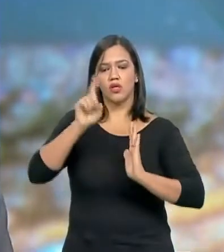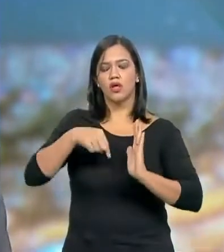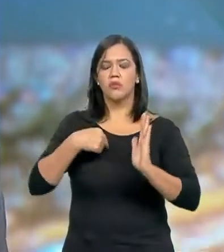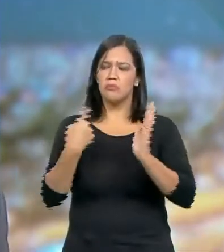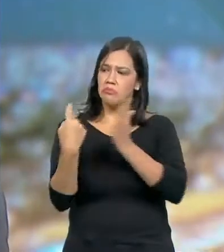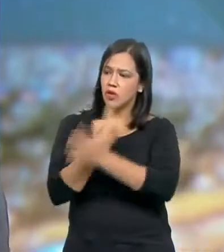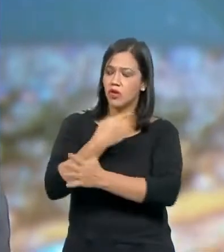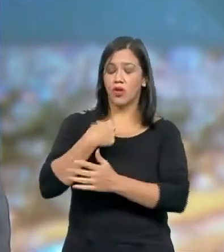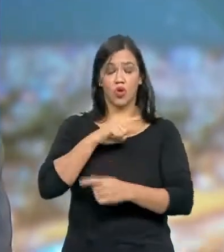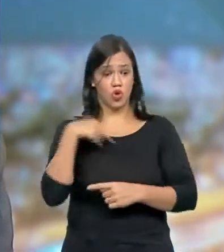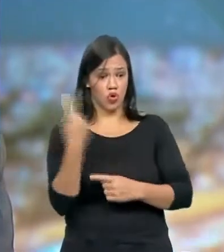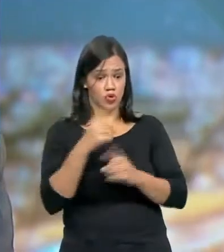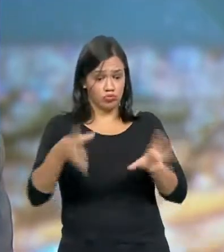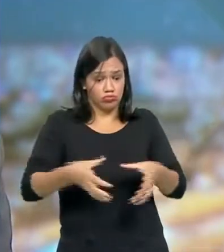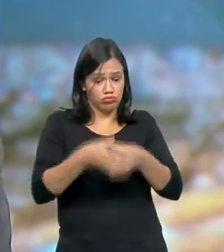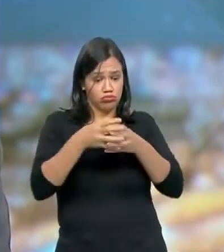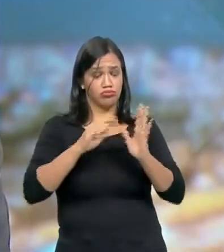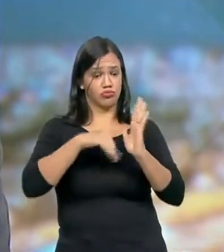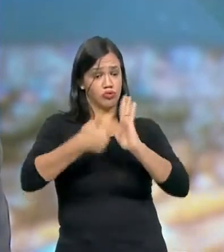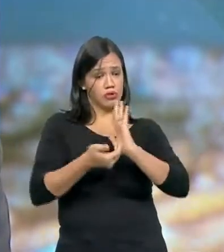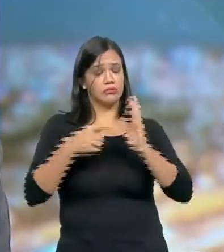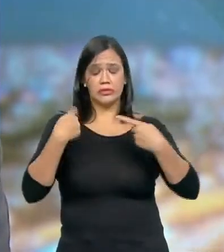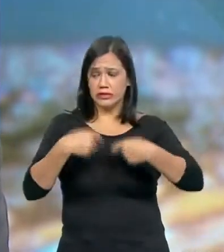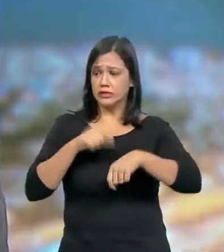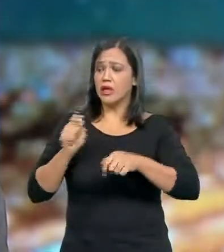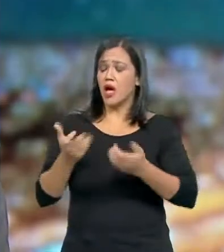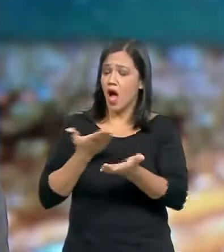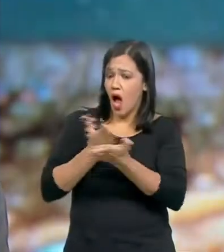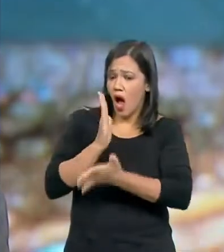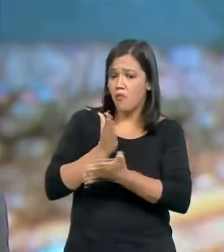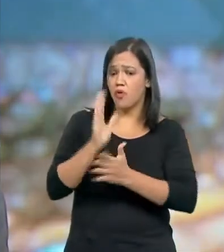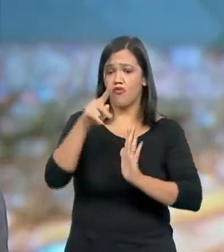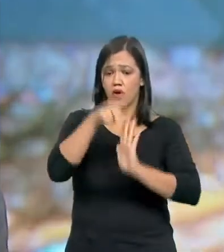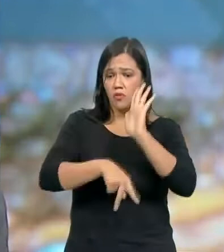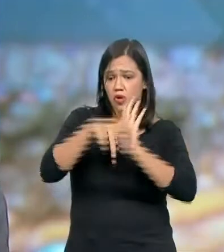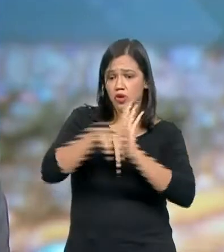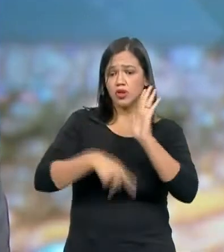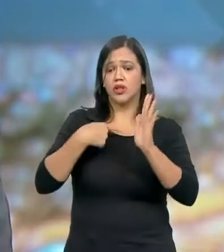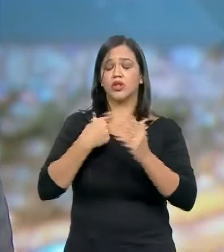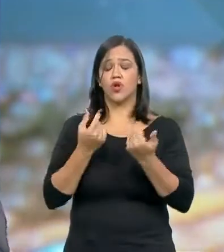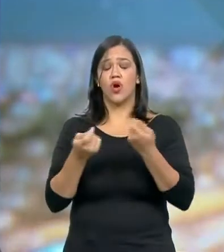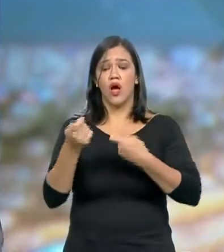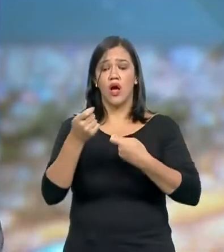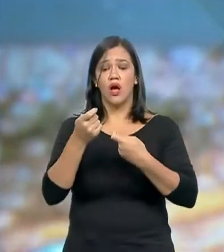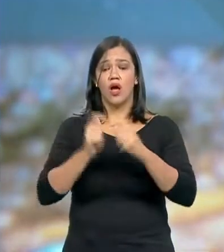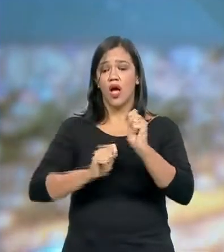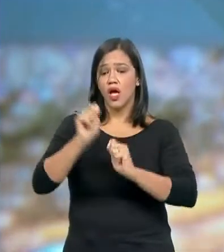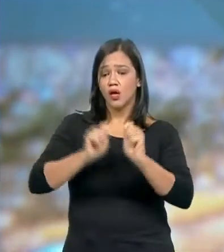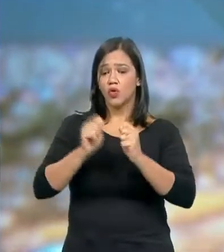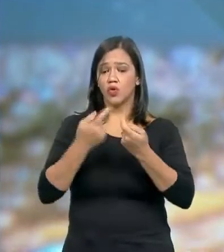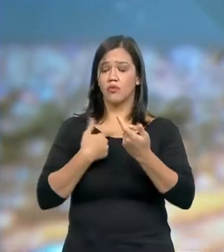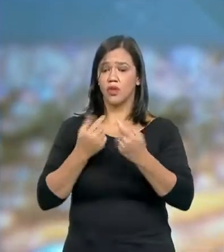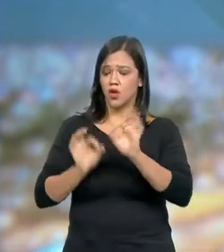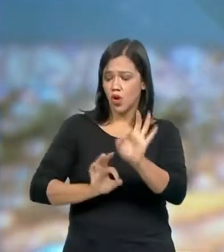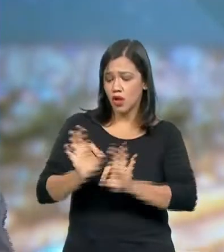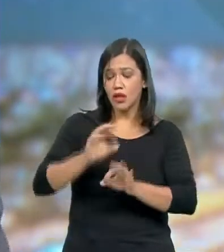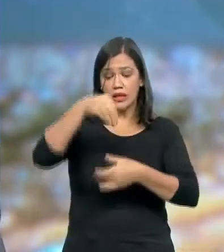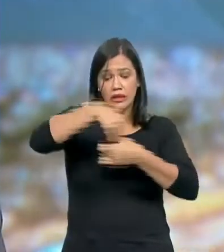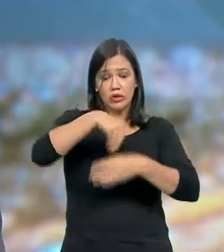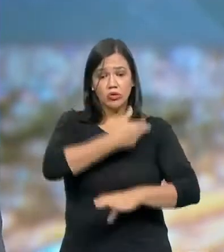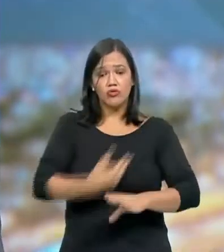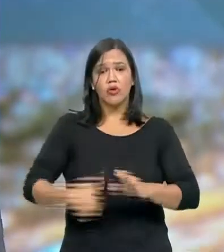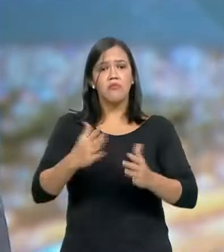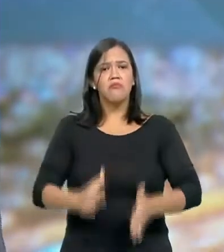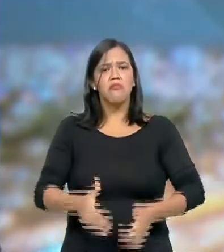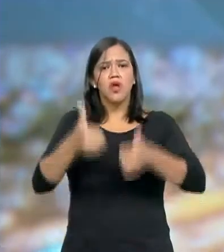Nós, do Congresso, precisamos fazer a nossa parte, né? Temos que aprovar as reformas, temos que botar a economia em ordem. E dentro do governo, o precisa? Melhorar a